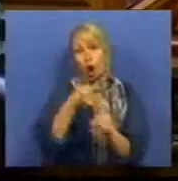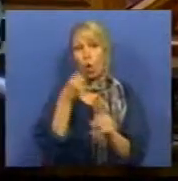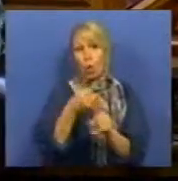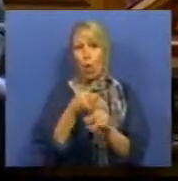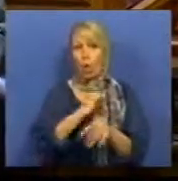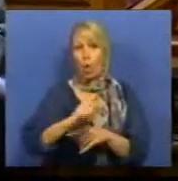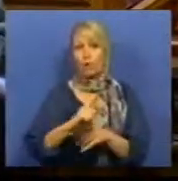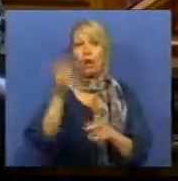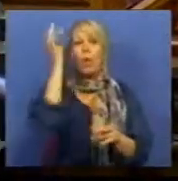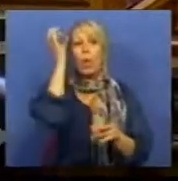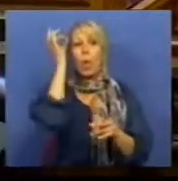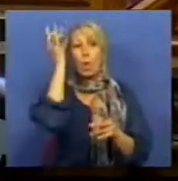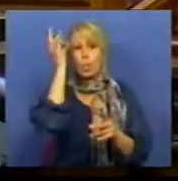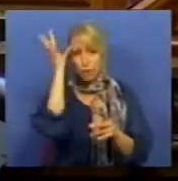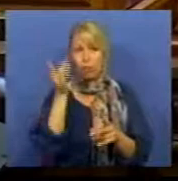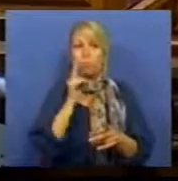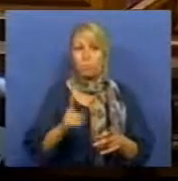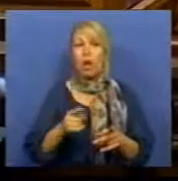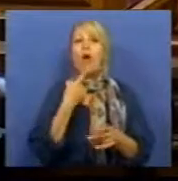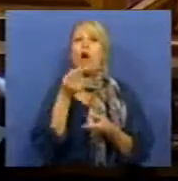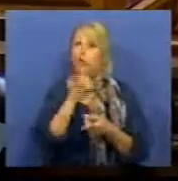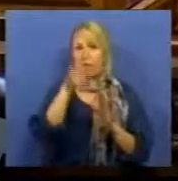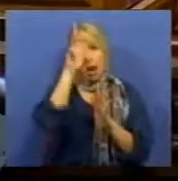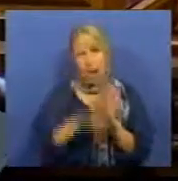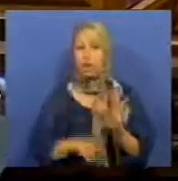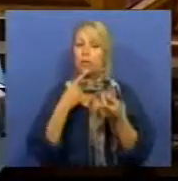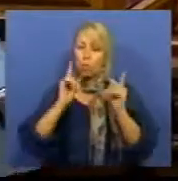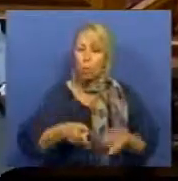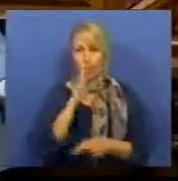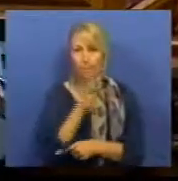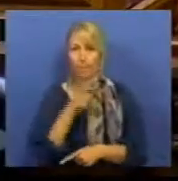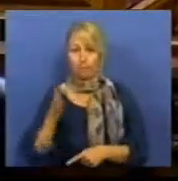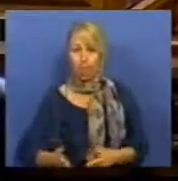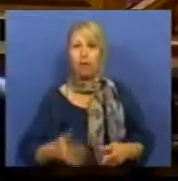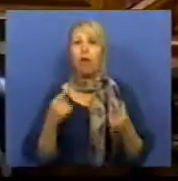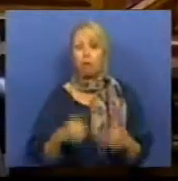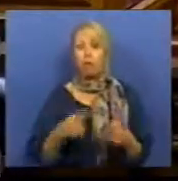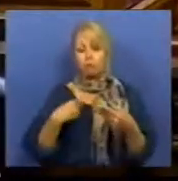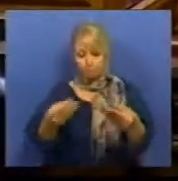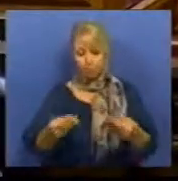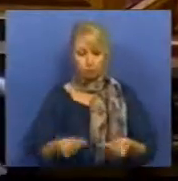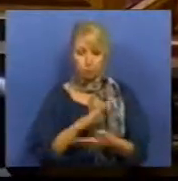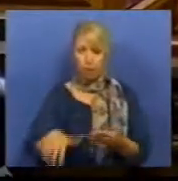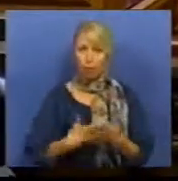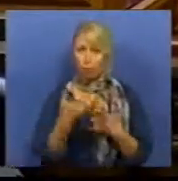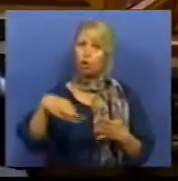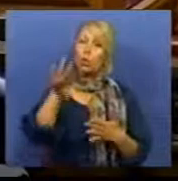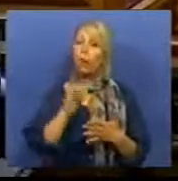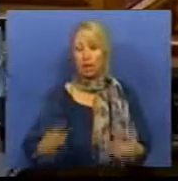retomar esse regime. Temos presentes as propostas que o Partido Socialista